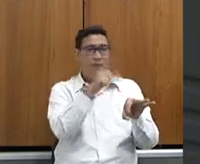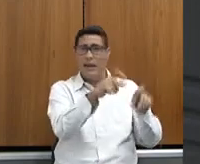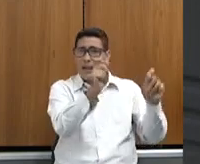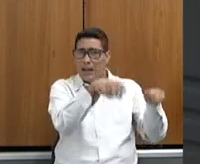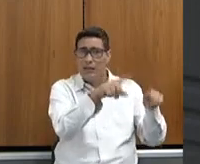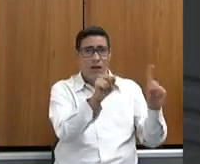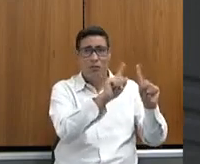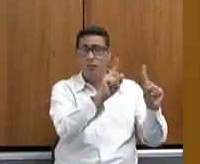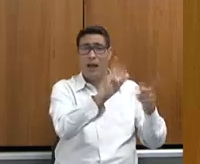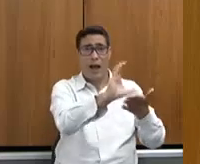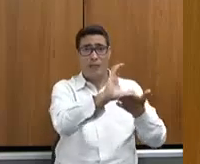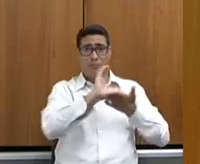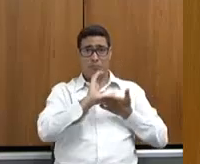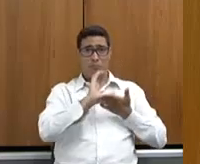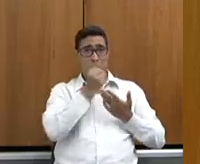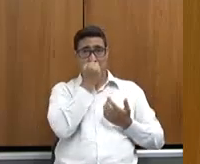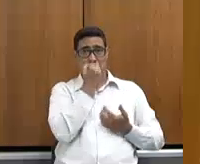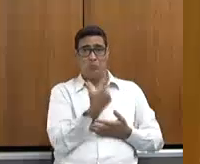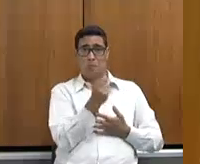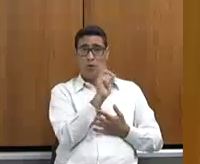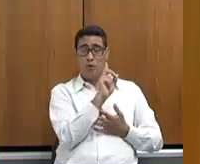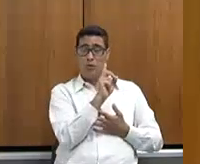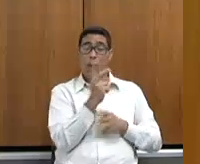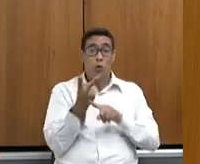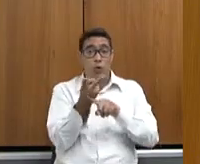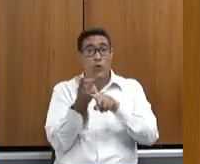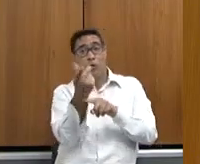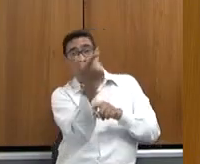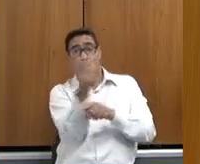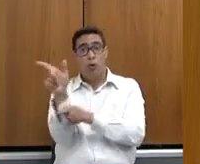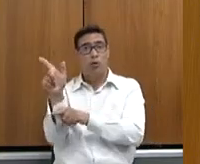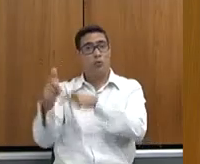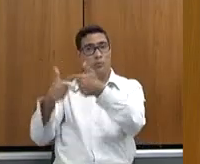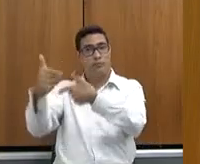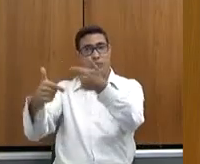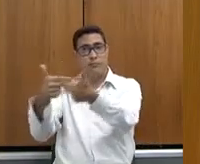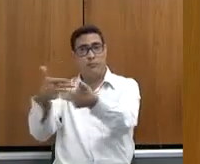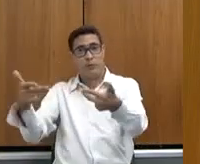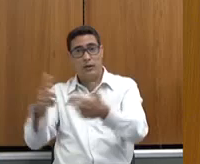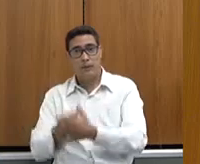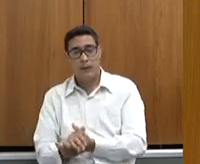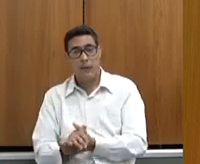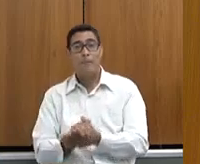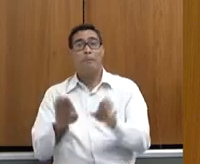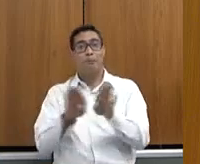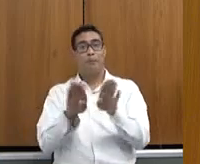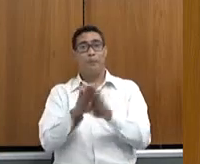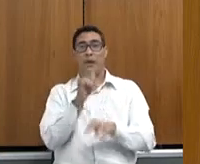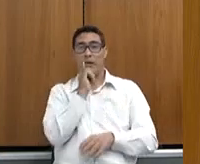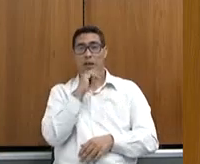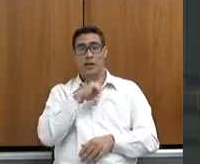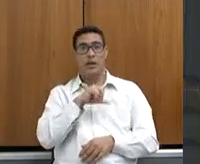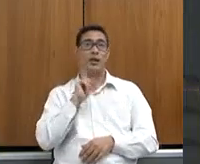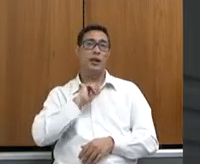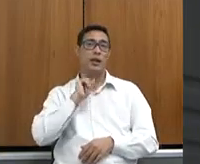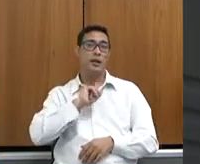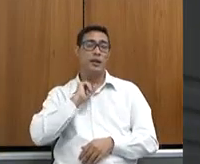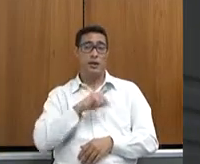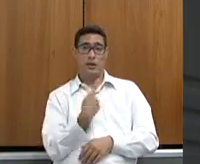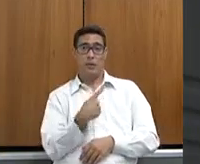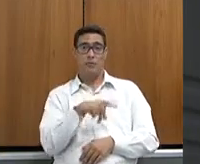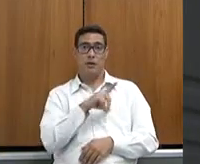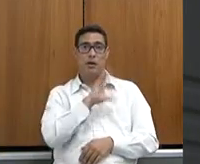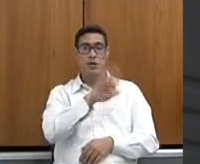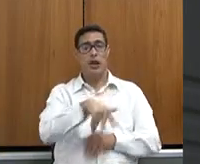atividade, é uma opção que ele tem. Agora, quando é uma coisa tradicional, igual nós temos em Minas Gerais, nós temos programas aí